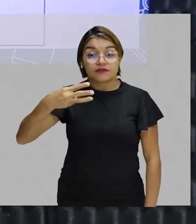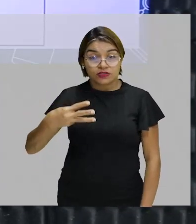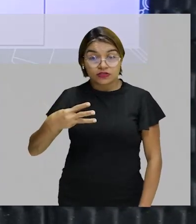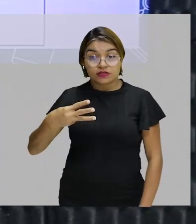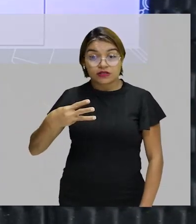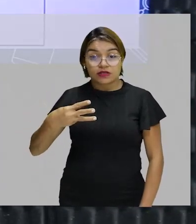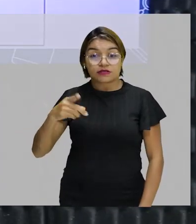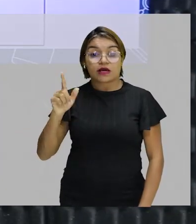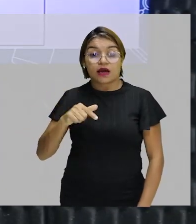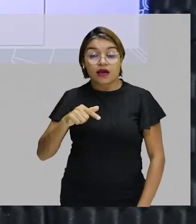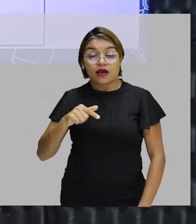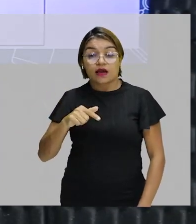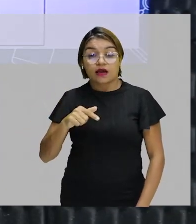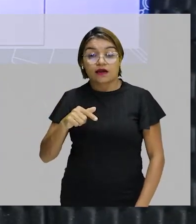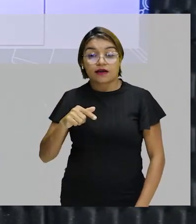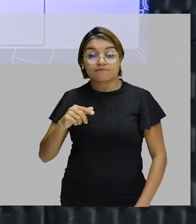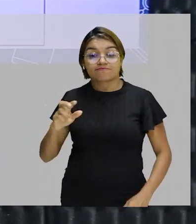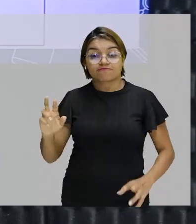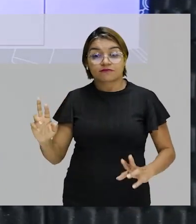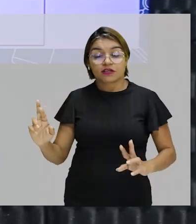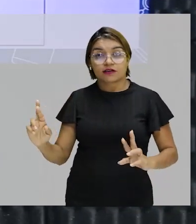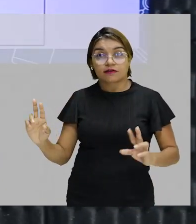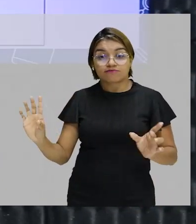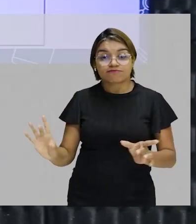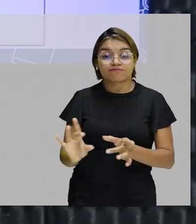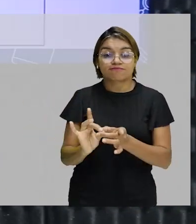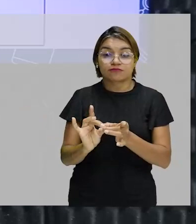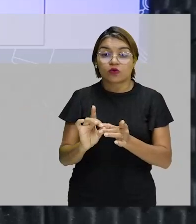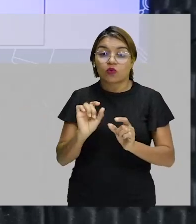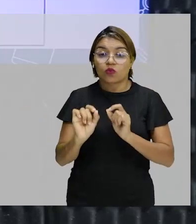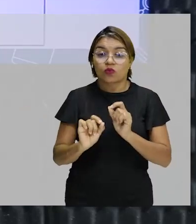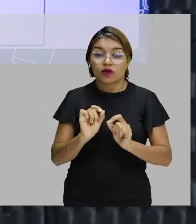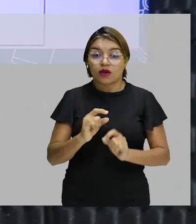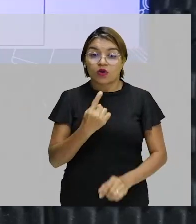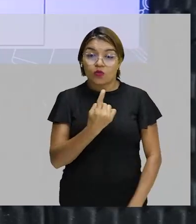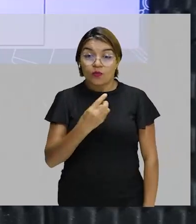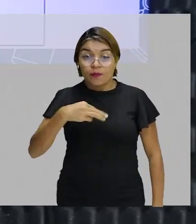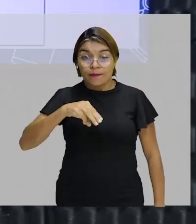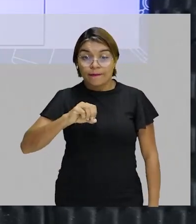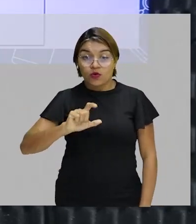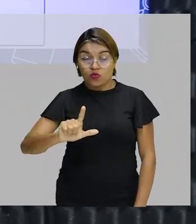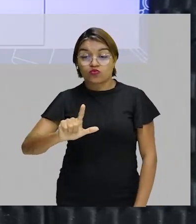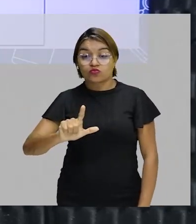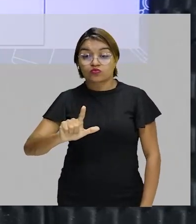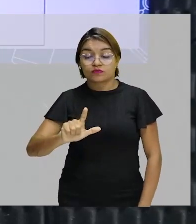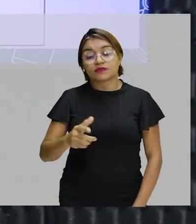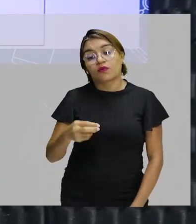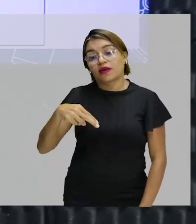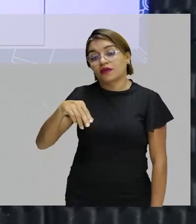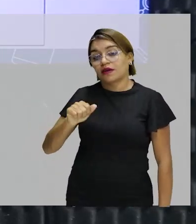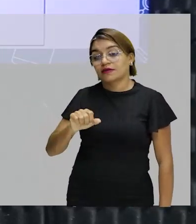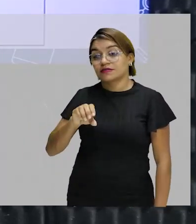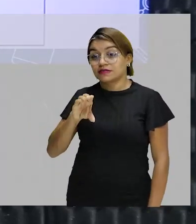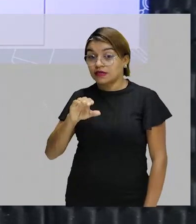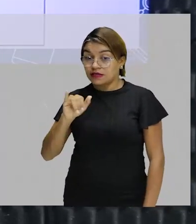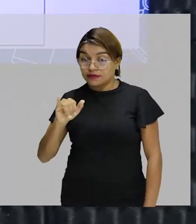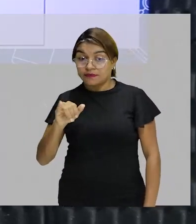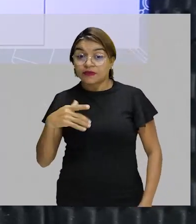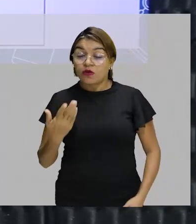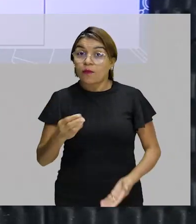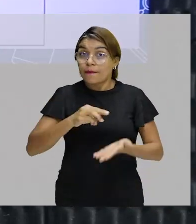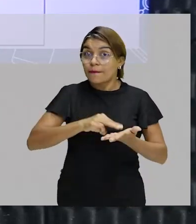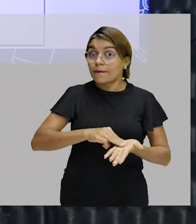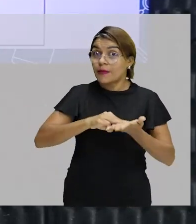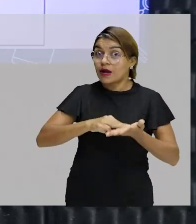que corresponde a 1 mol de fórmulas do cloreto de sódio. Então, a massa molar é a massa do